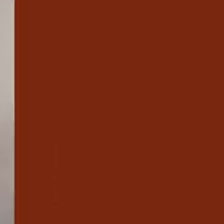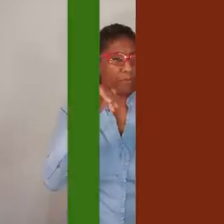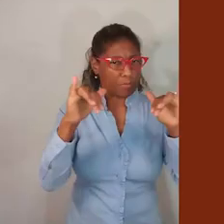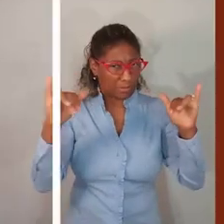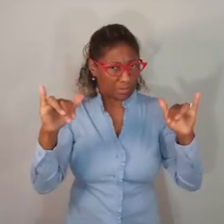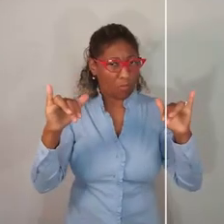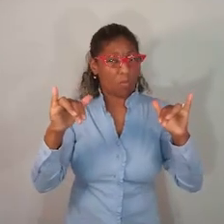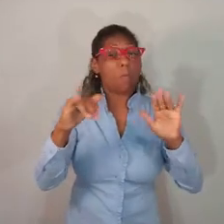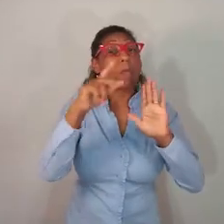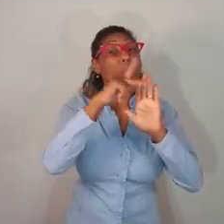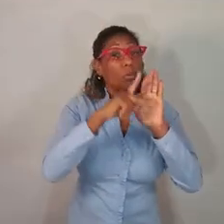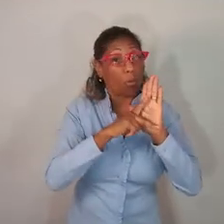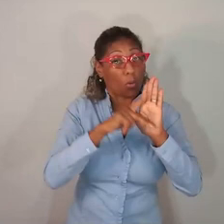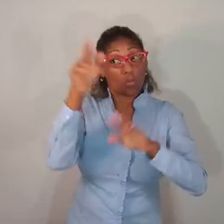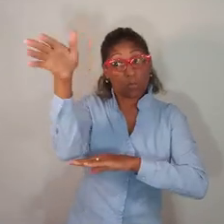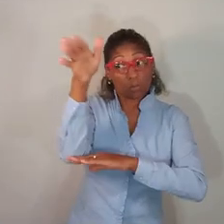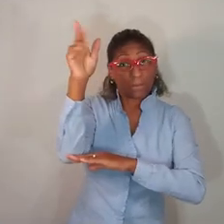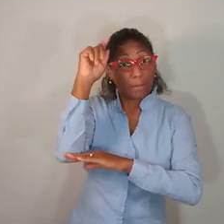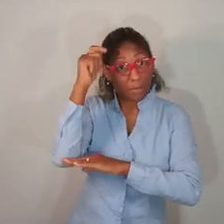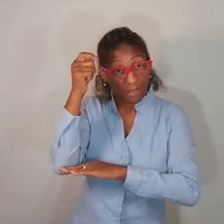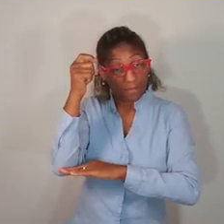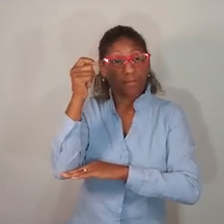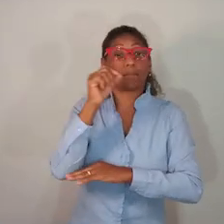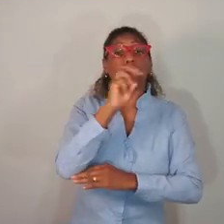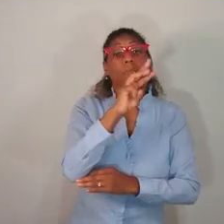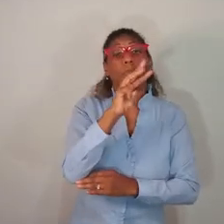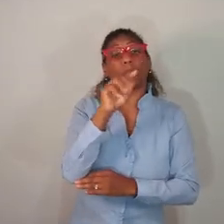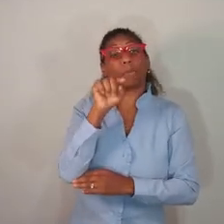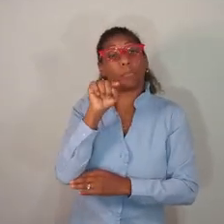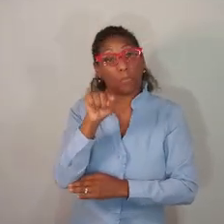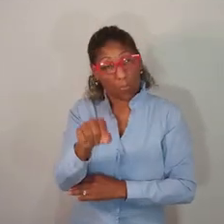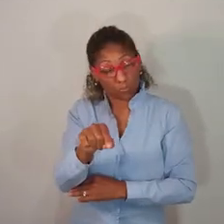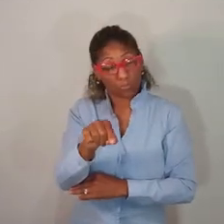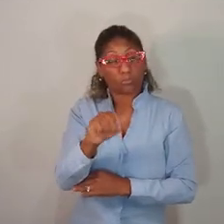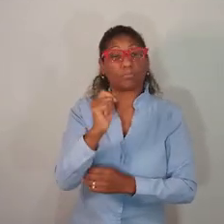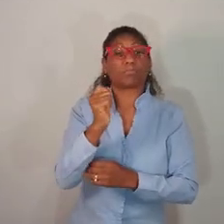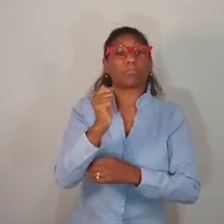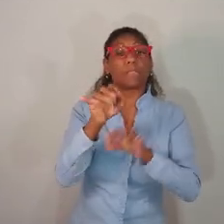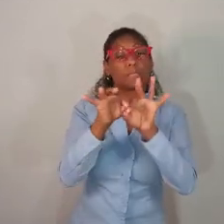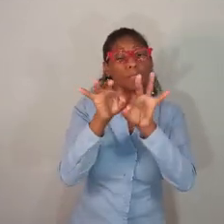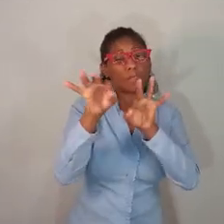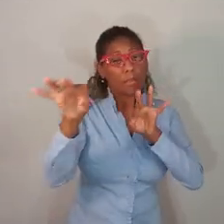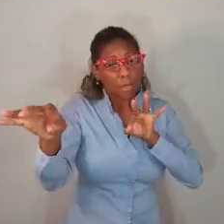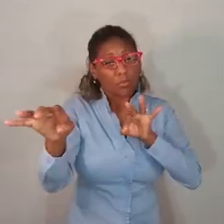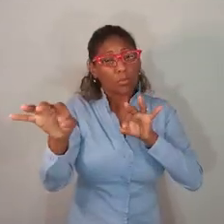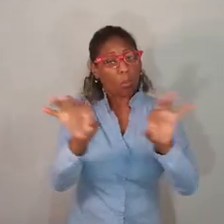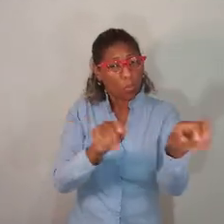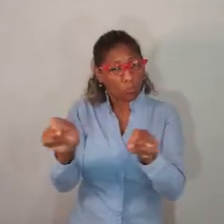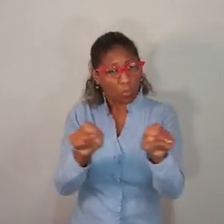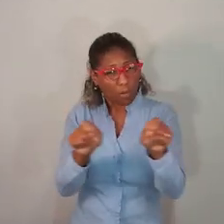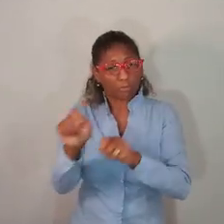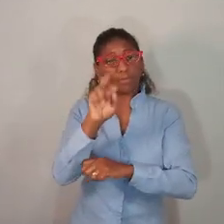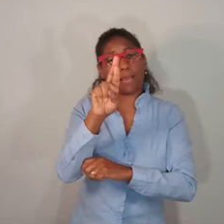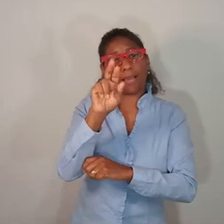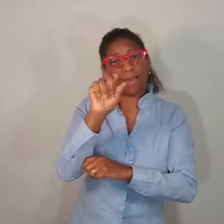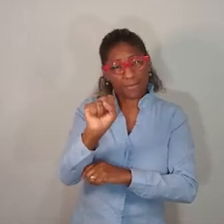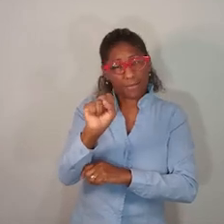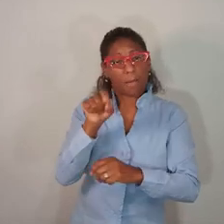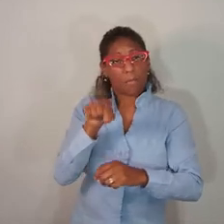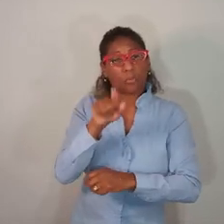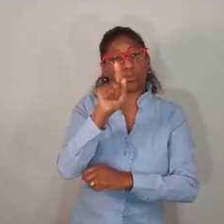Para mais informações sobre os protocolos da bandeira preta, acesse www.distanciamentocontrolado